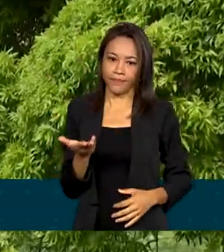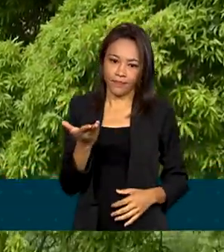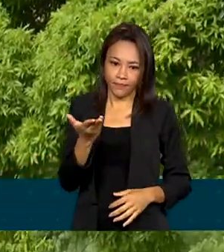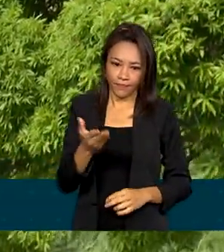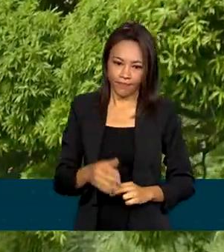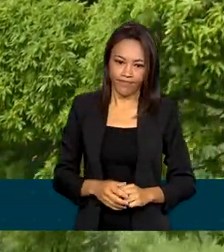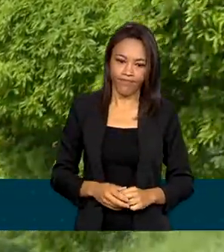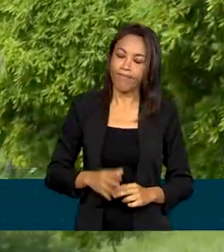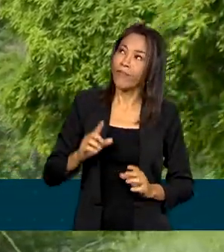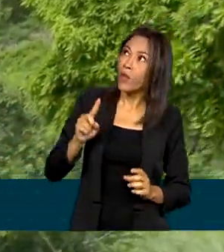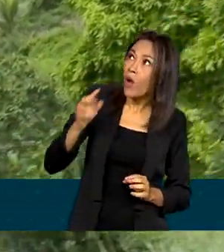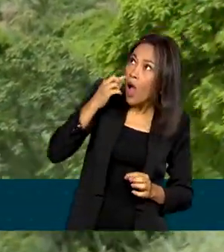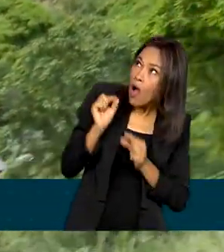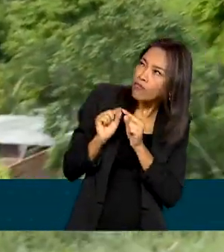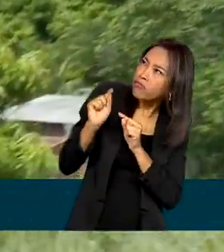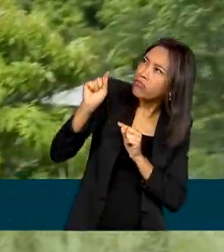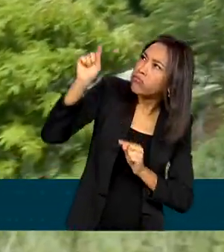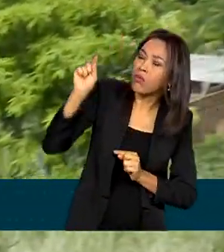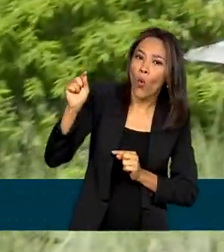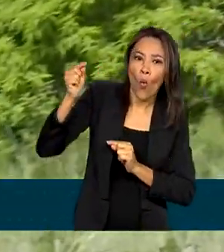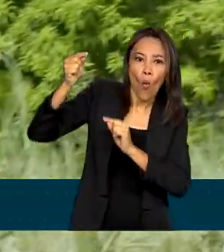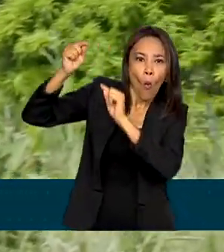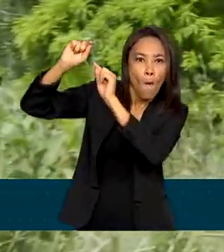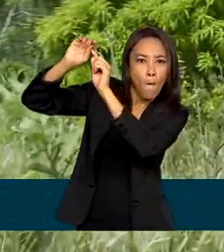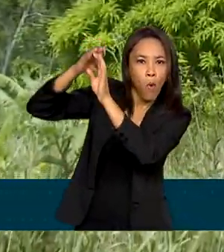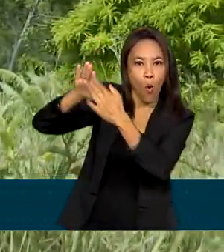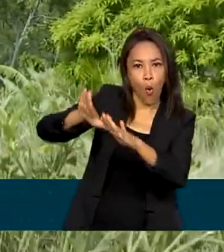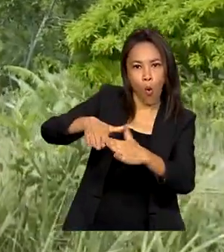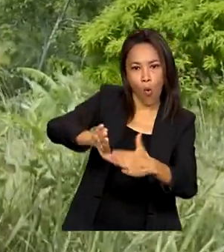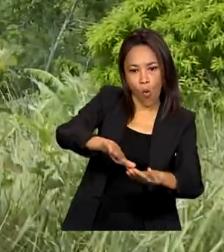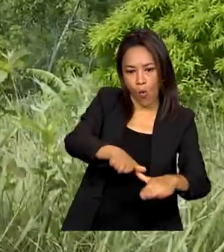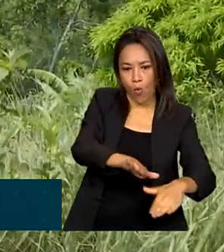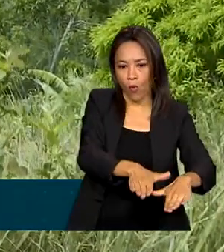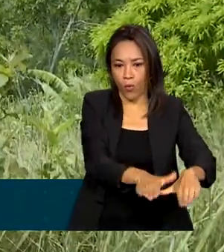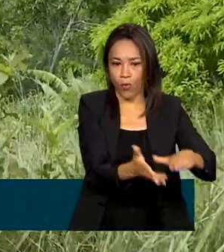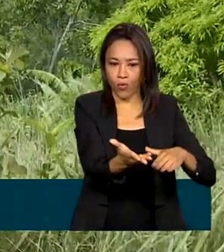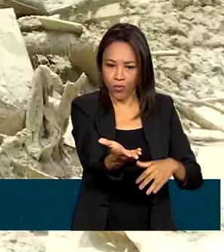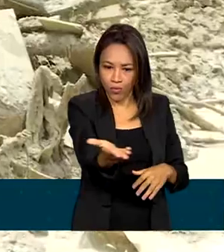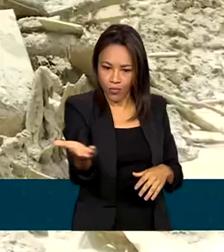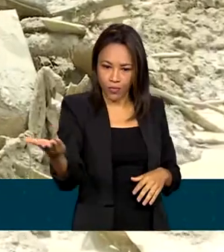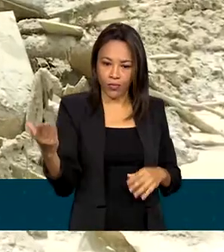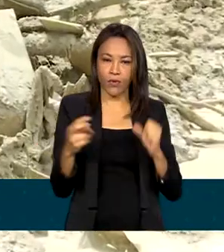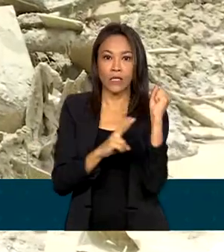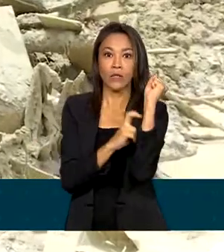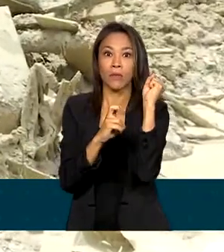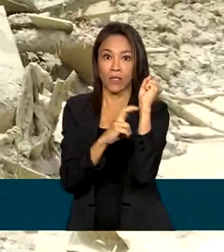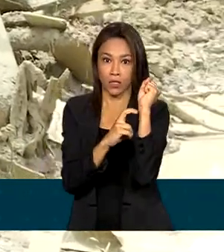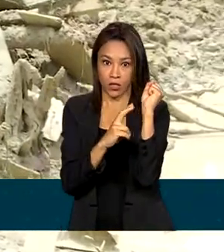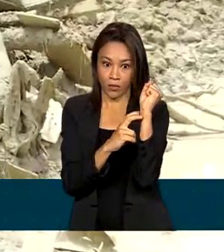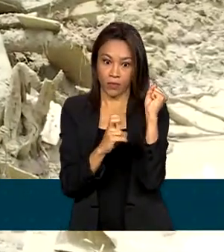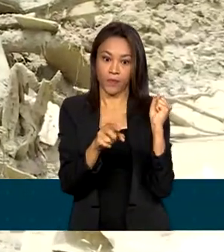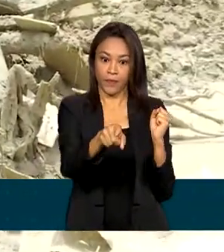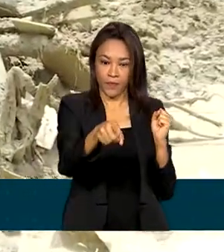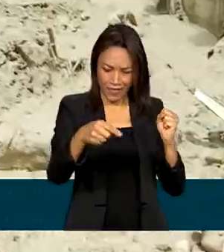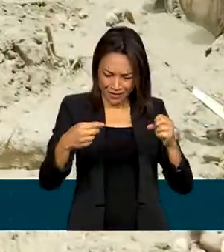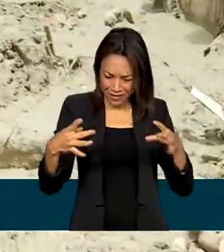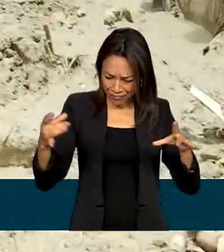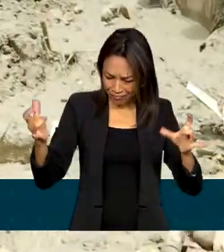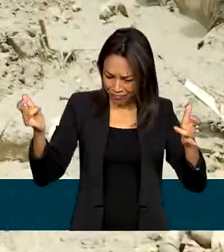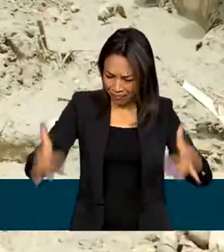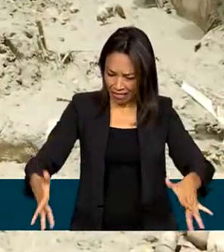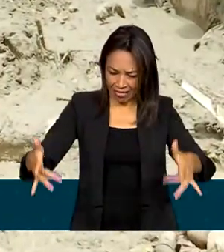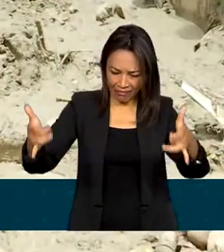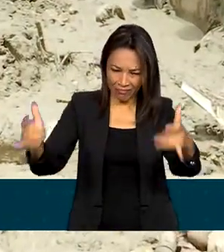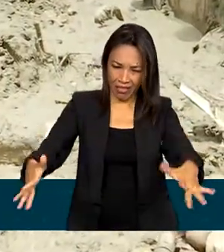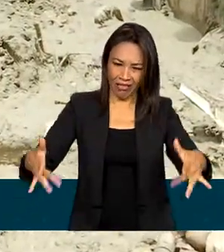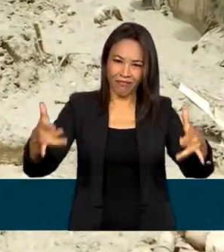Do alto é possível ver um dos deslizamentos de São Sebastião. De baixo o que sobrou, uma